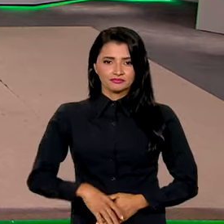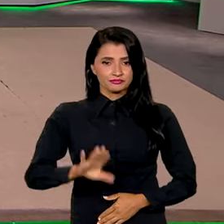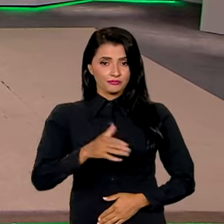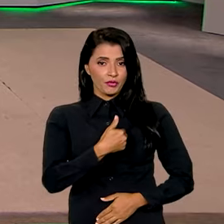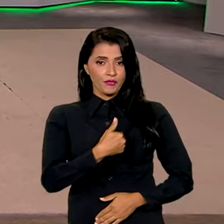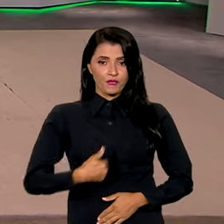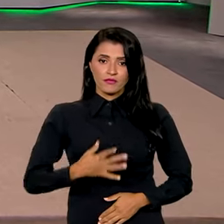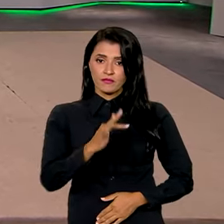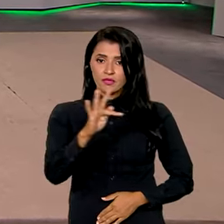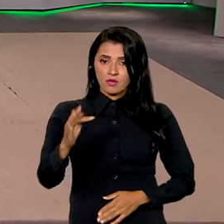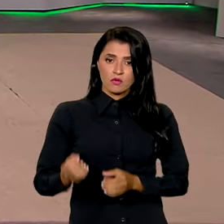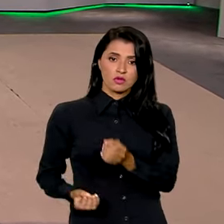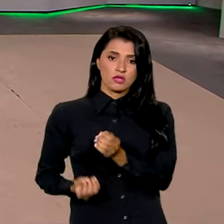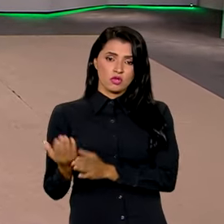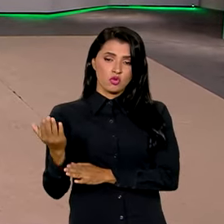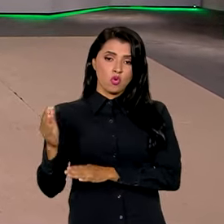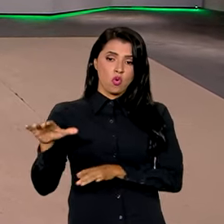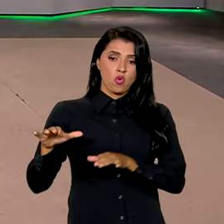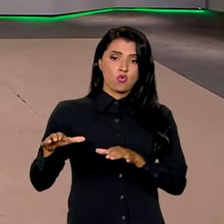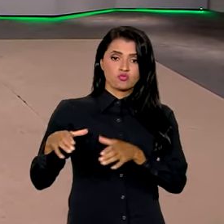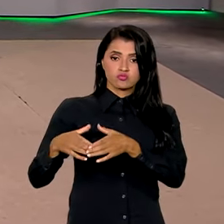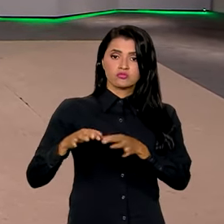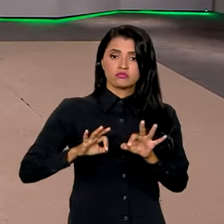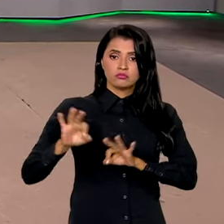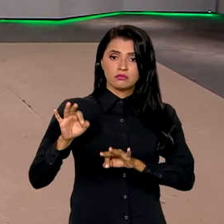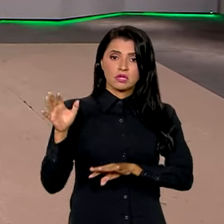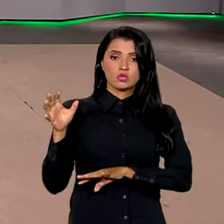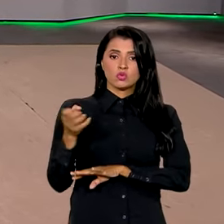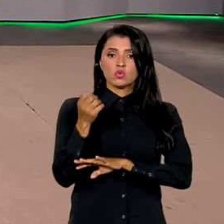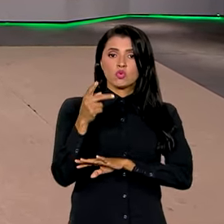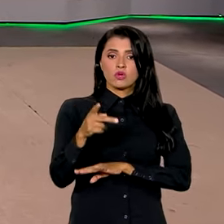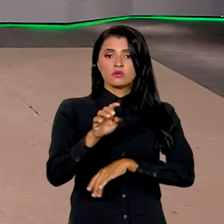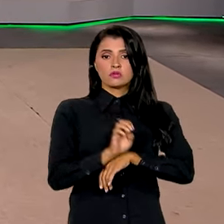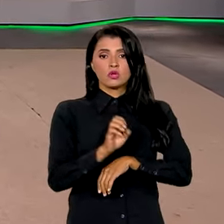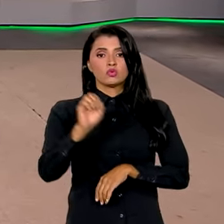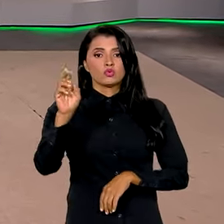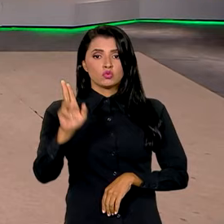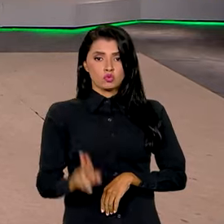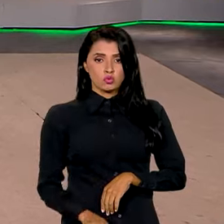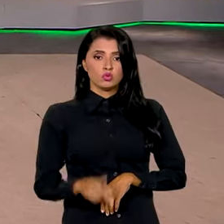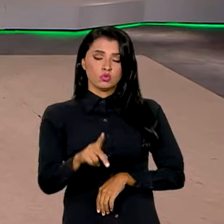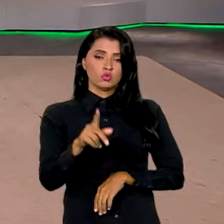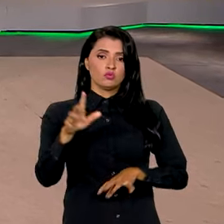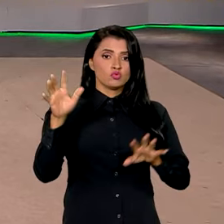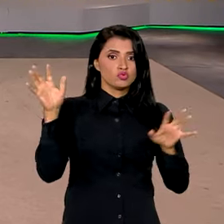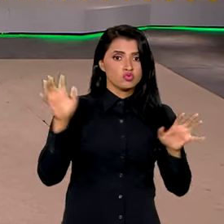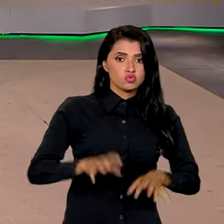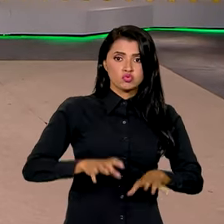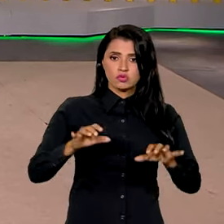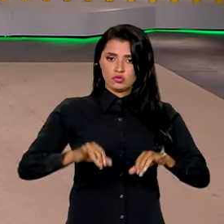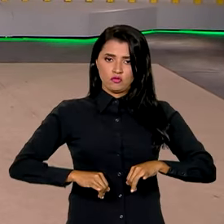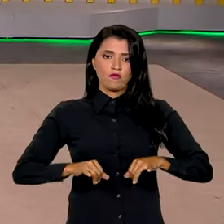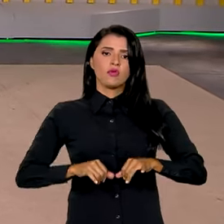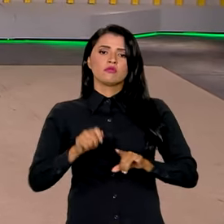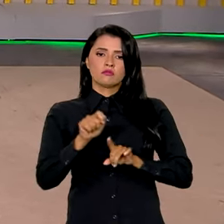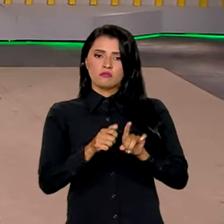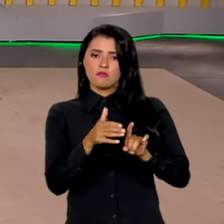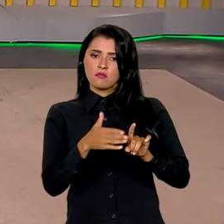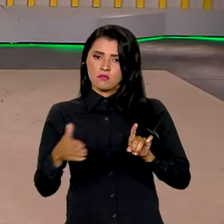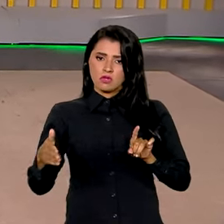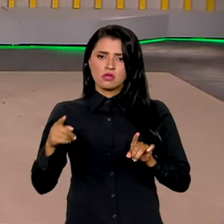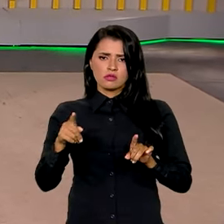O governo federal criou uma força-tarefa para socorrer os estados do sul atingidos por fortes chuvas nos últimos meses.